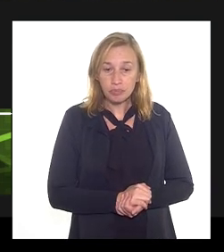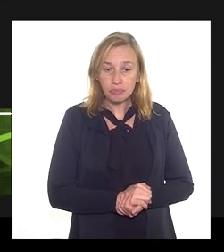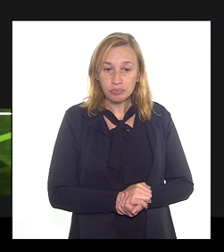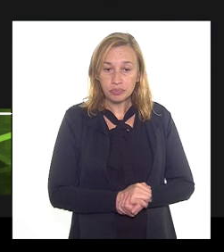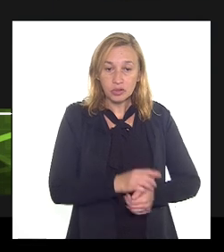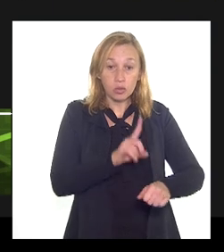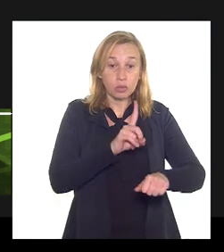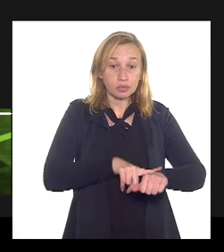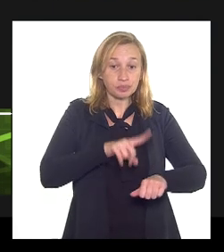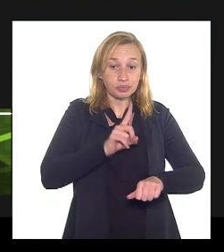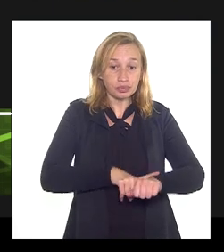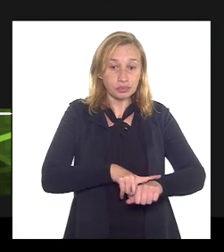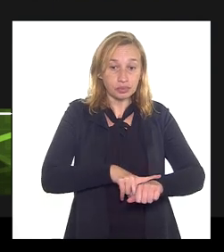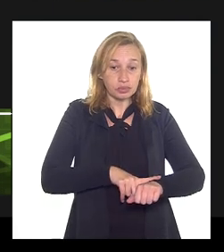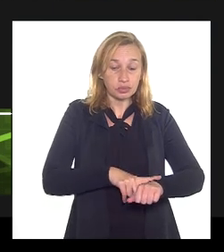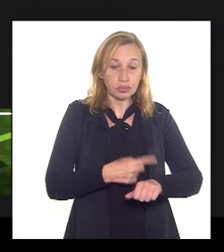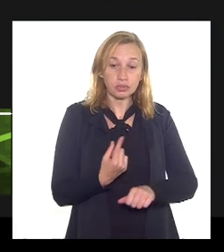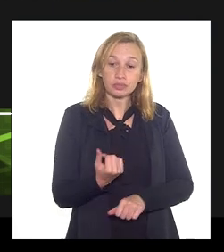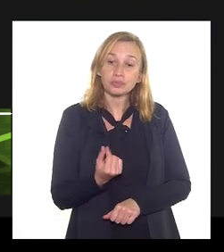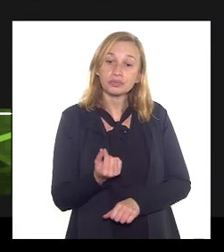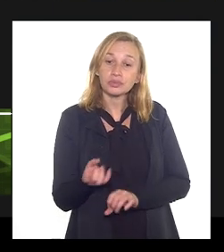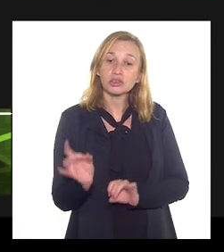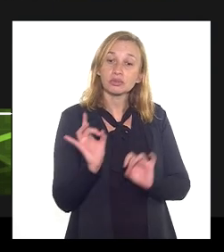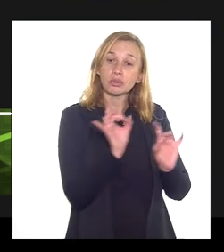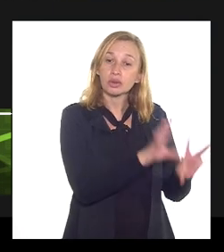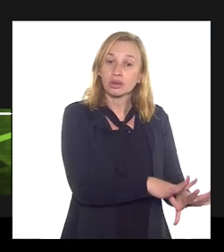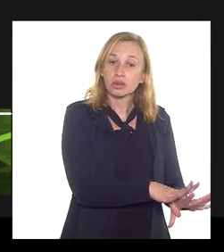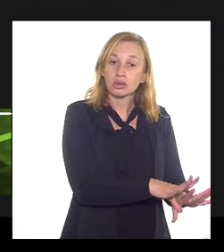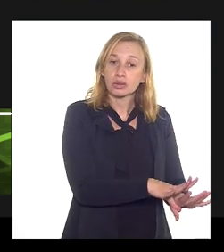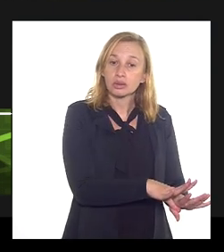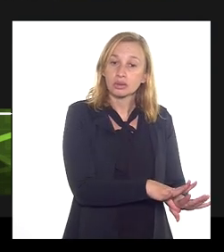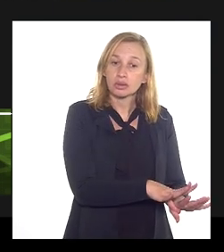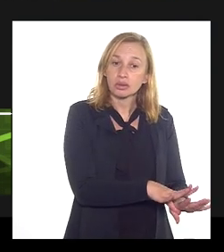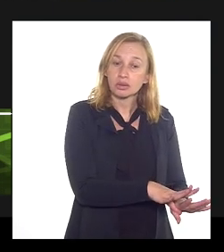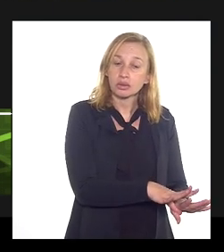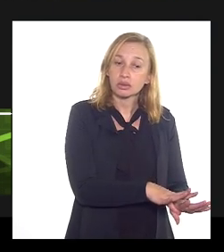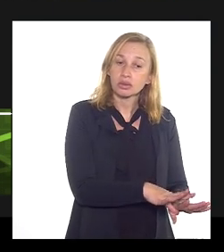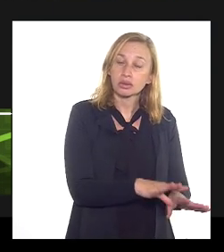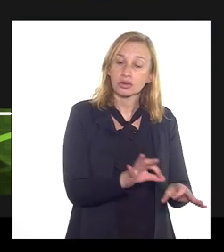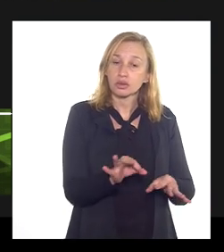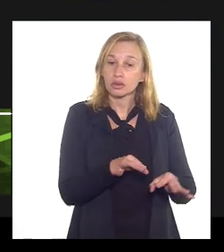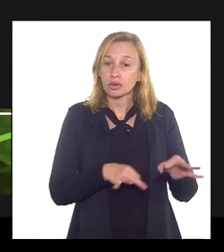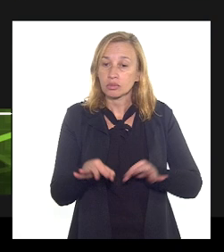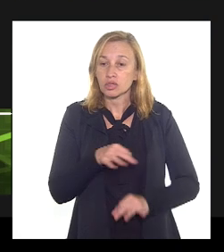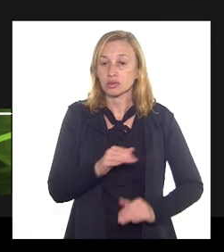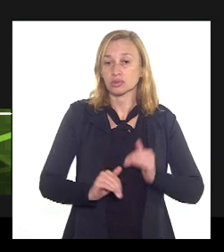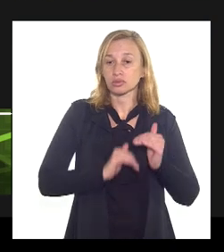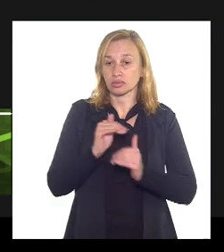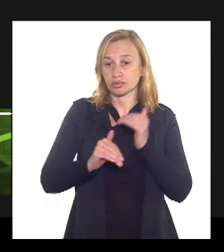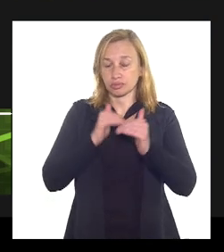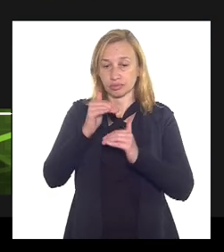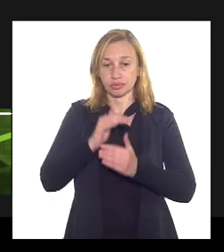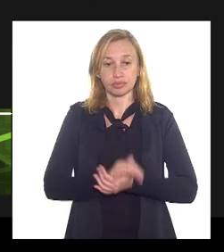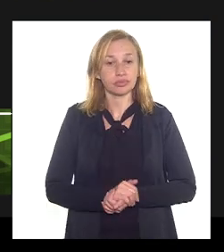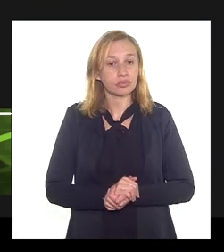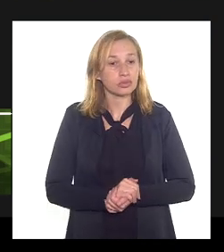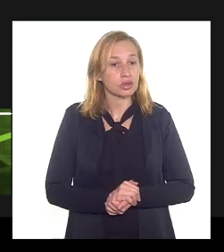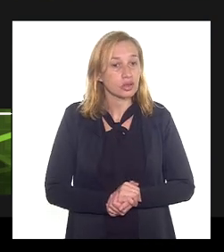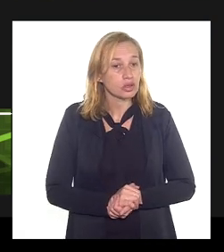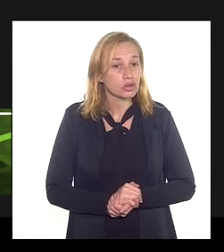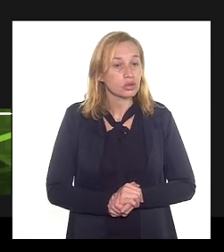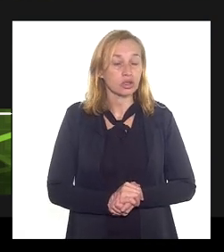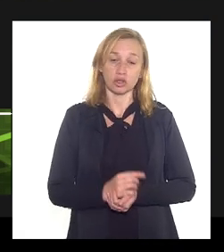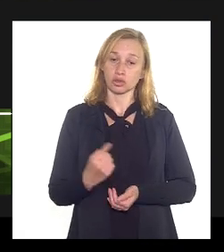expectativa de custo de abandono determinada no plano de desenvolvimento vamos lá nós